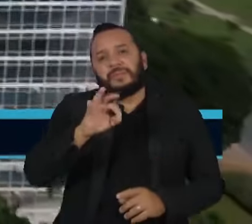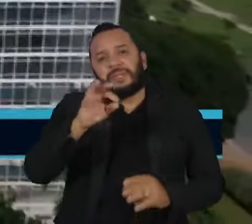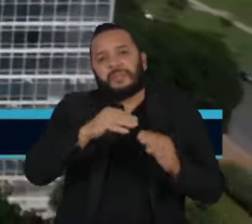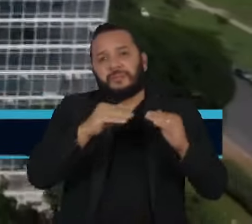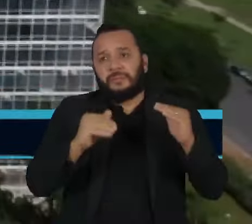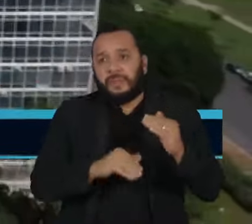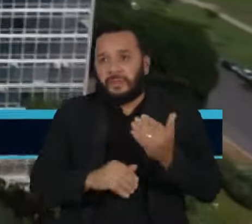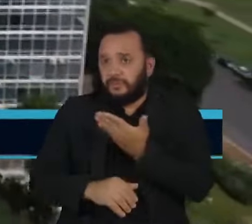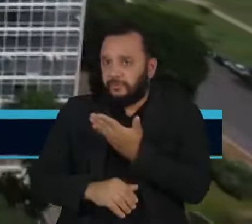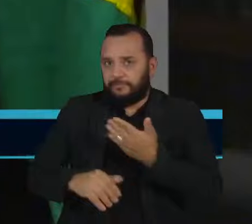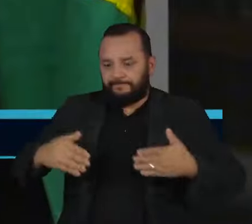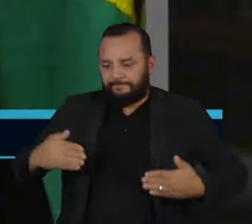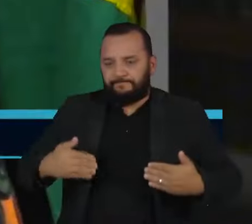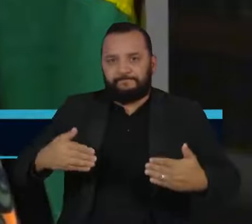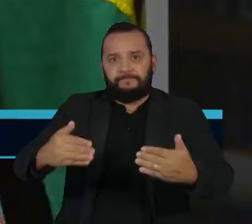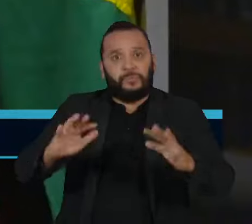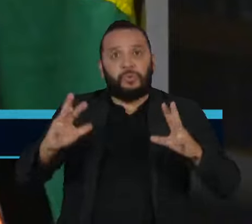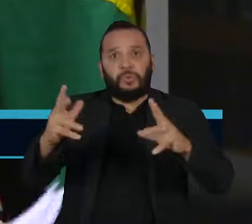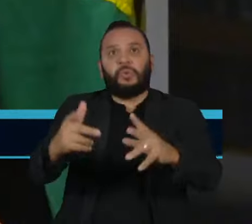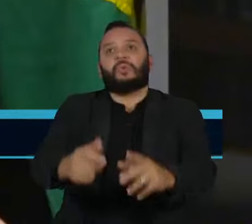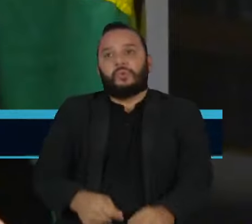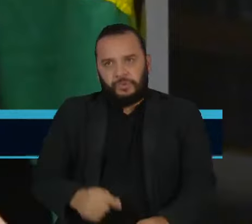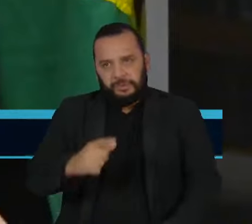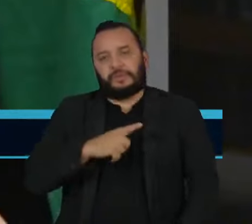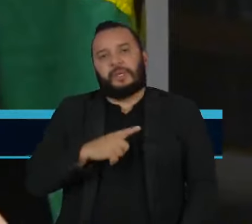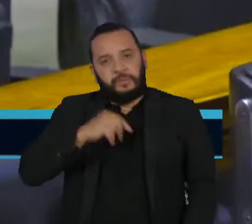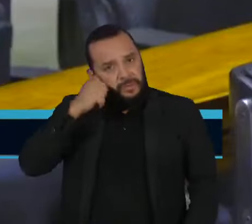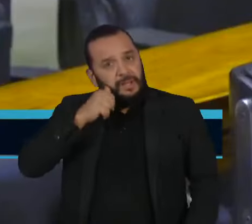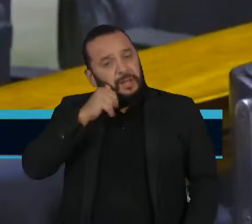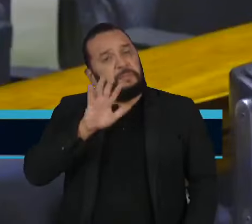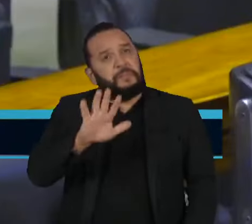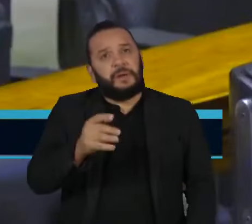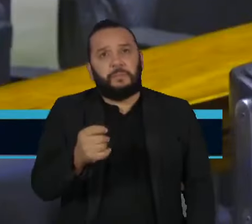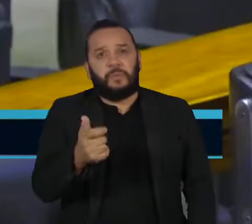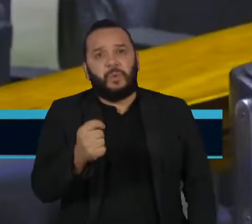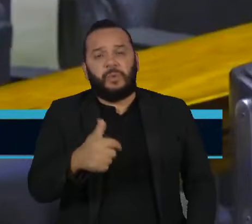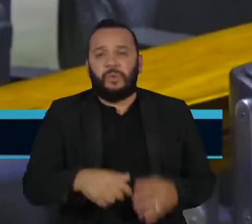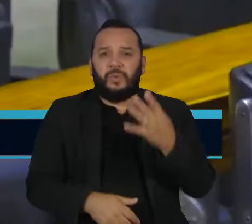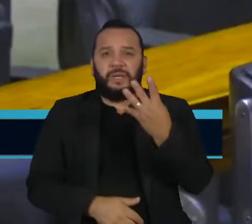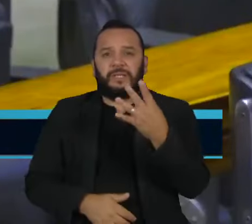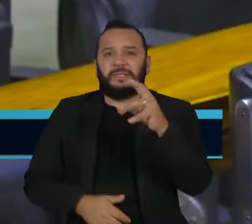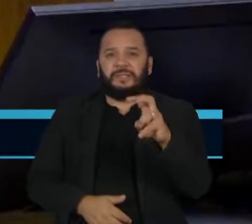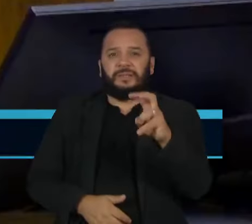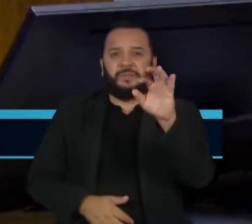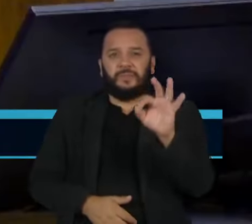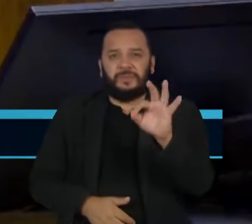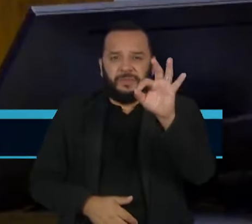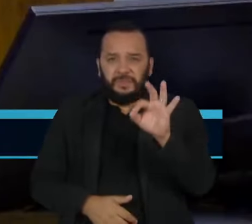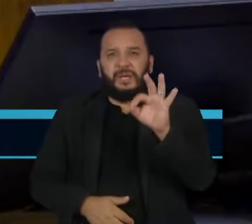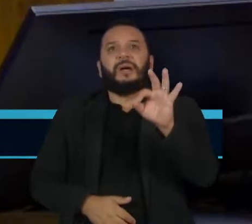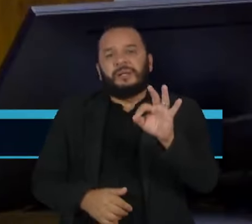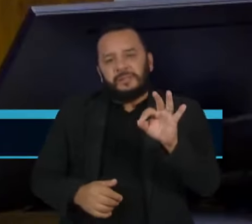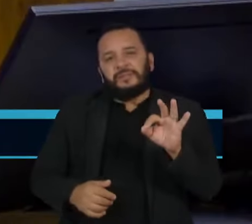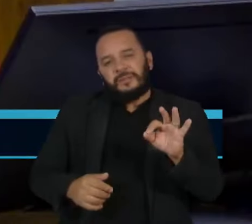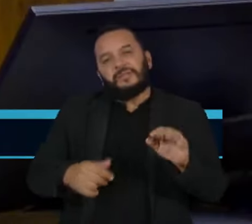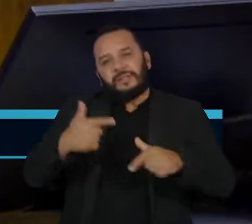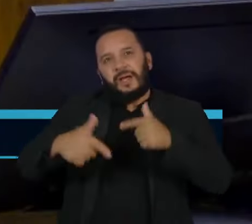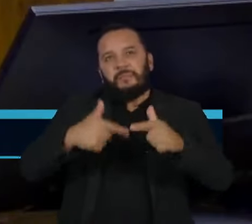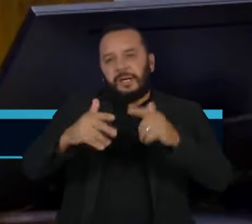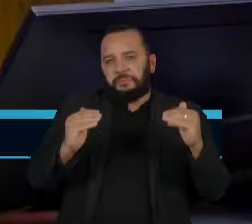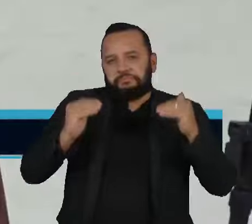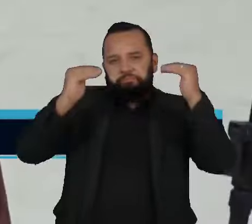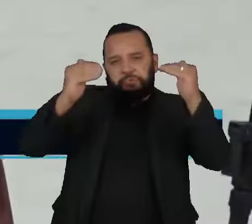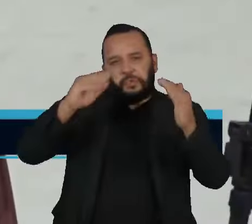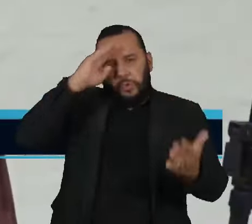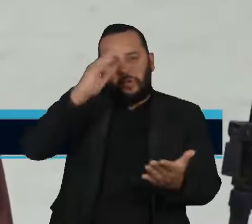esplanada dos ministérios, mas ainda assim são minoria. 45% dos cargos de confiança do governo